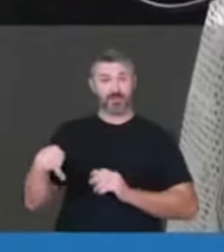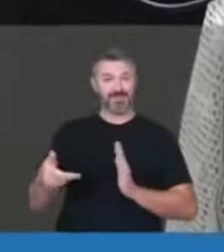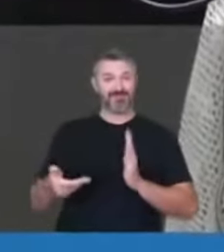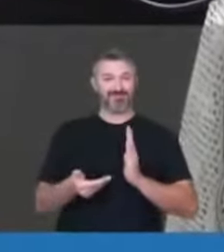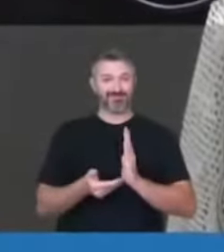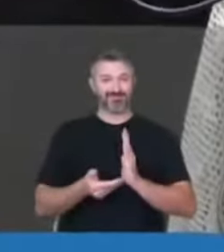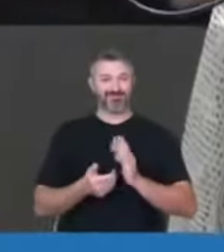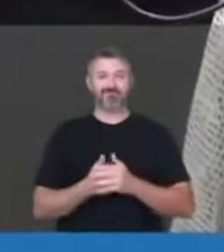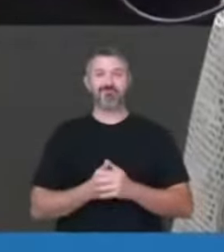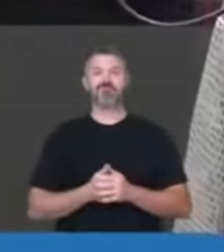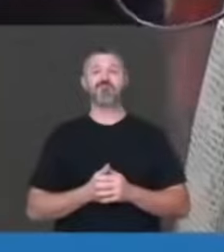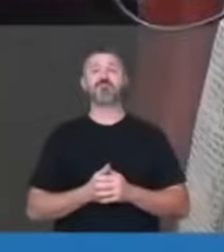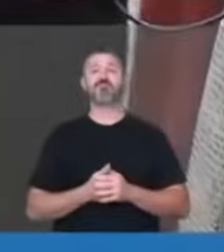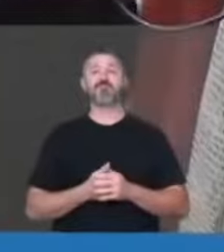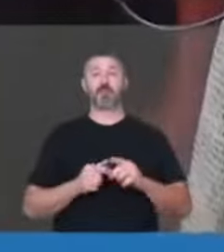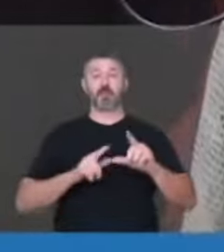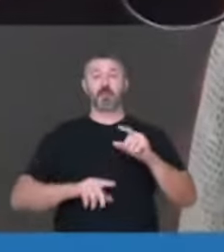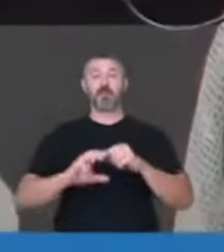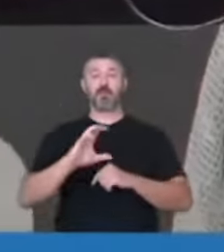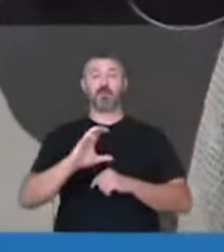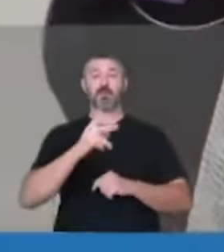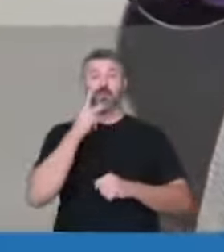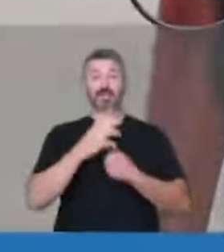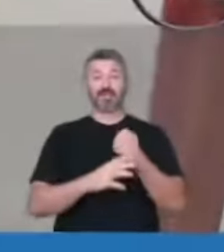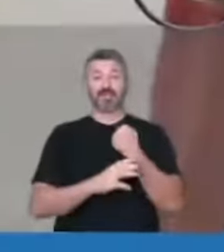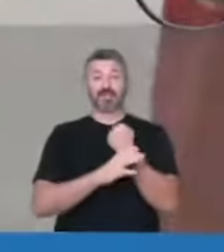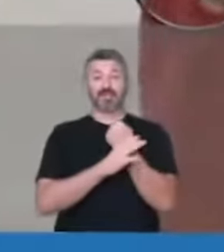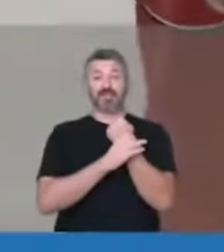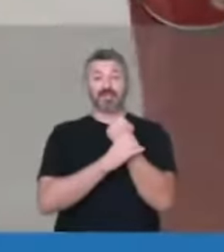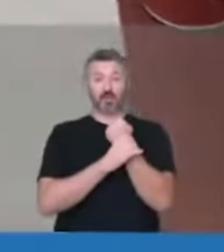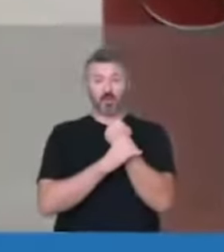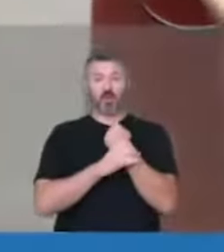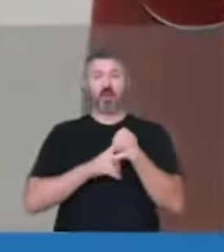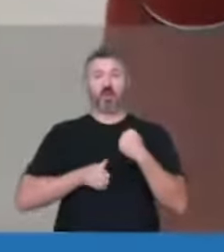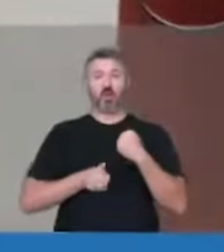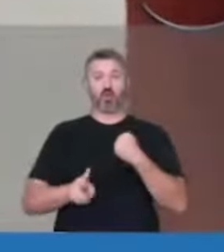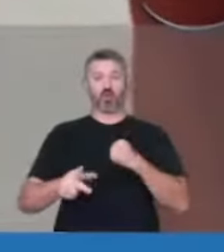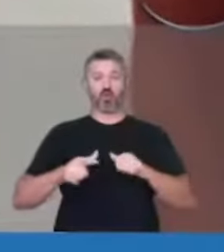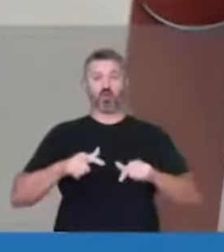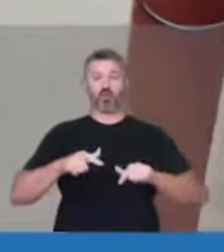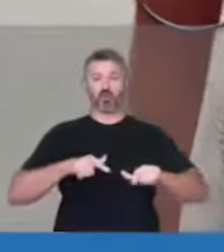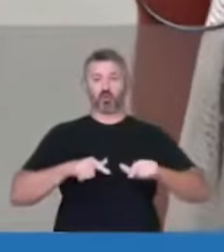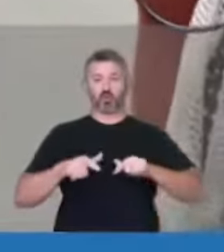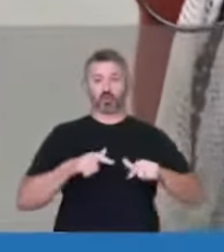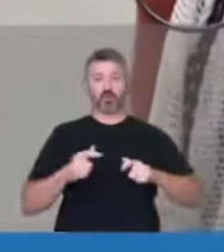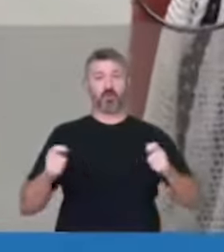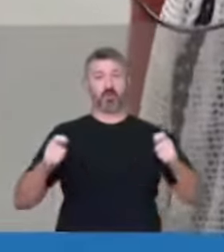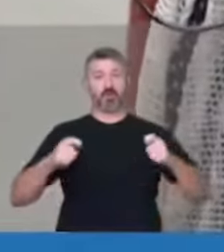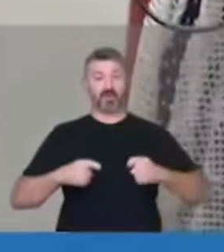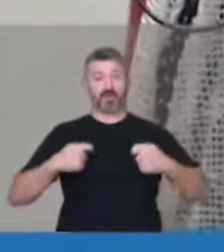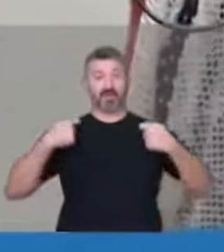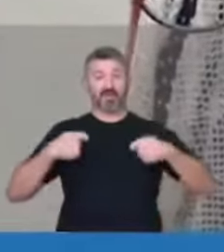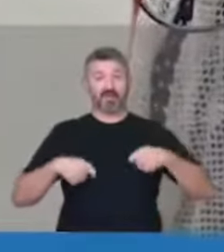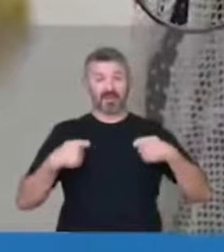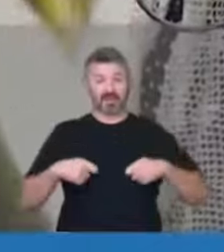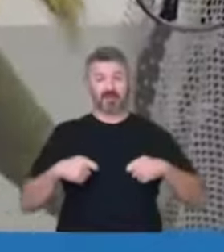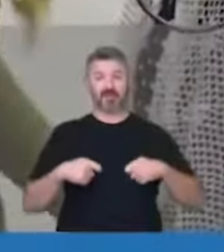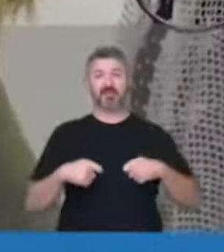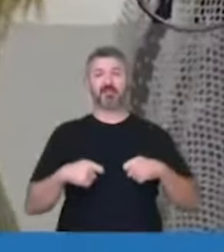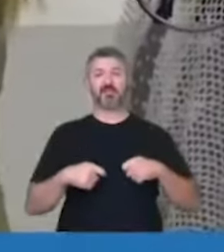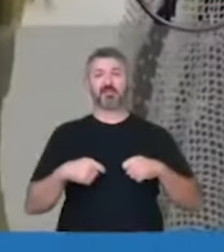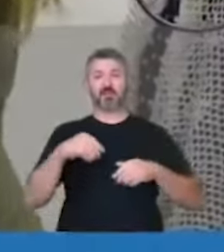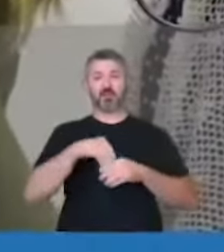e na linha C diz assegurar pleno funcionamento, condições necessárias ao pleno funcionamento das